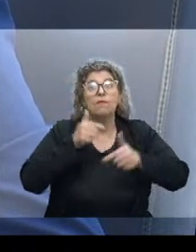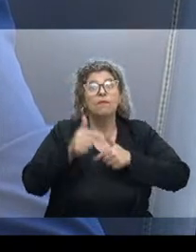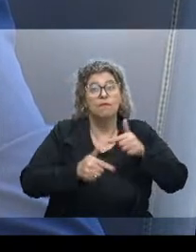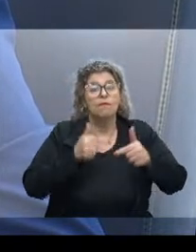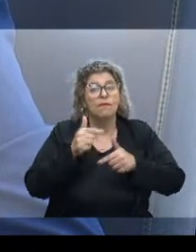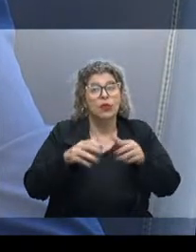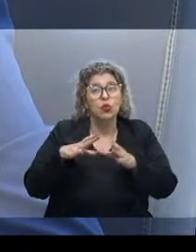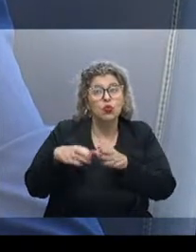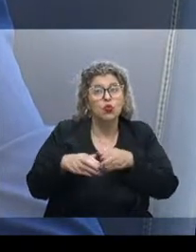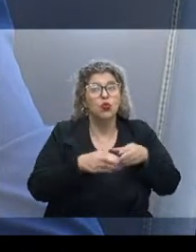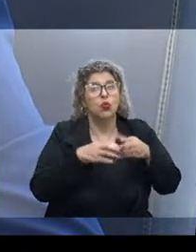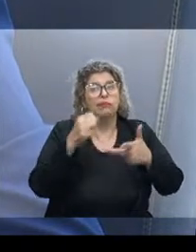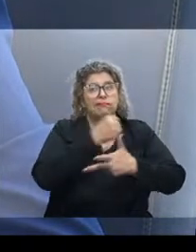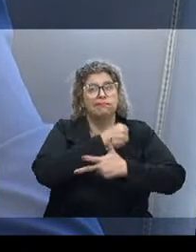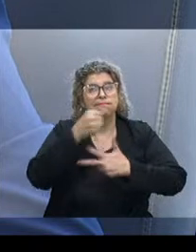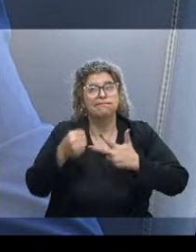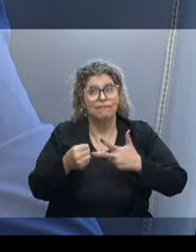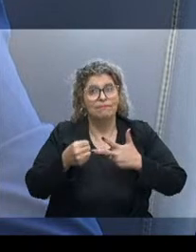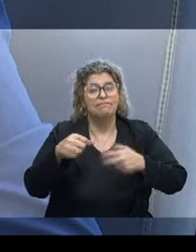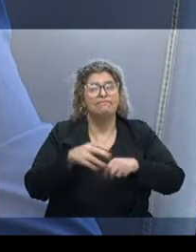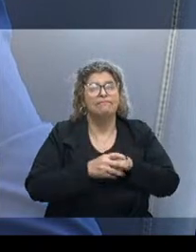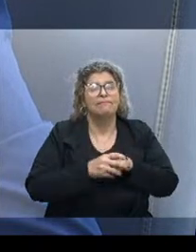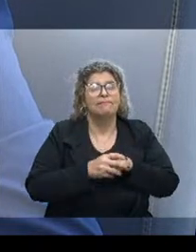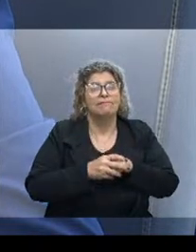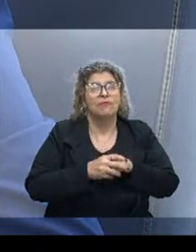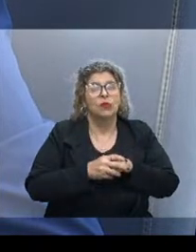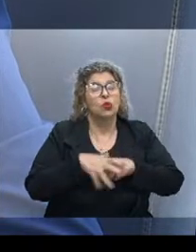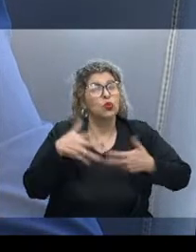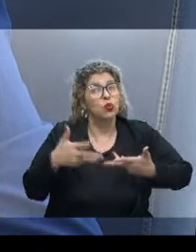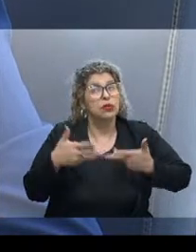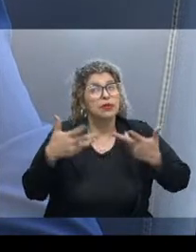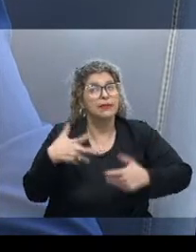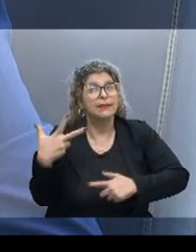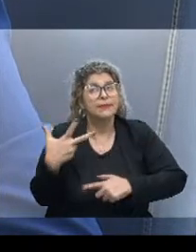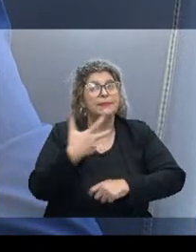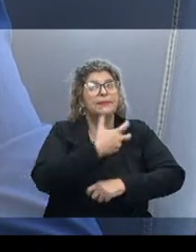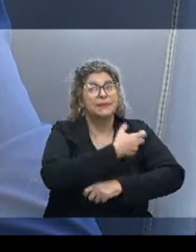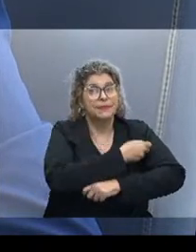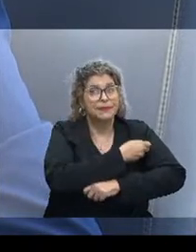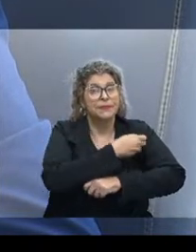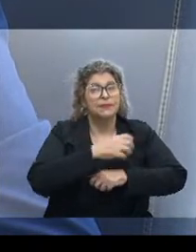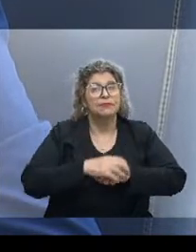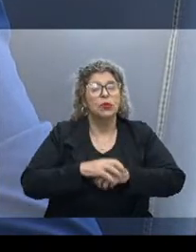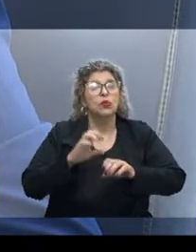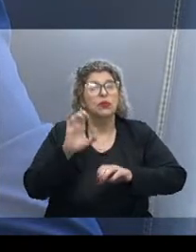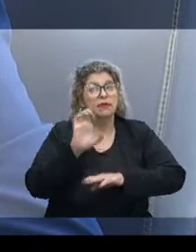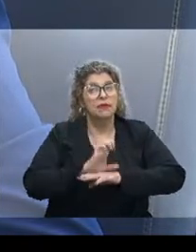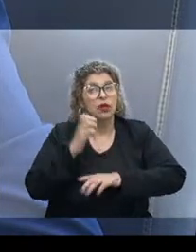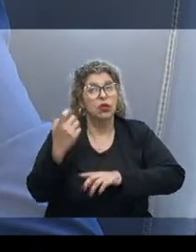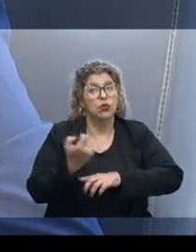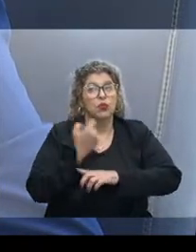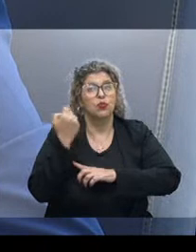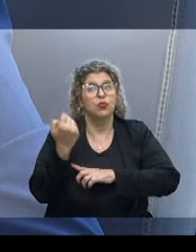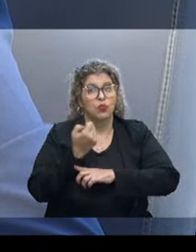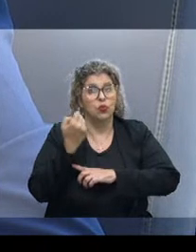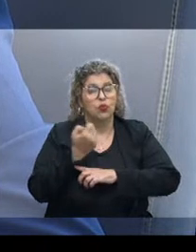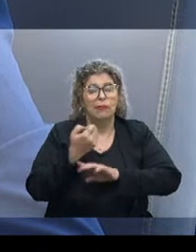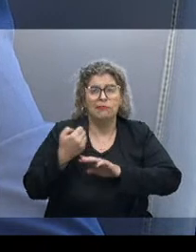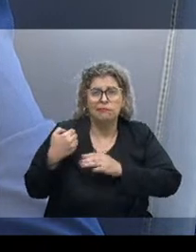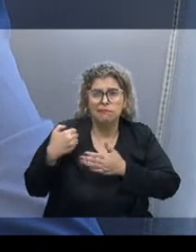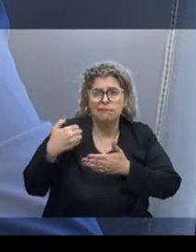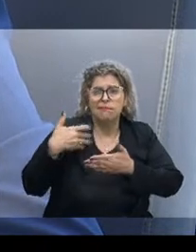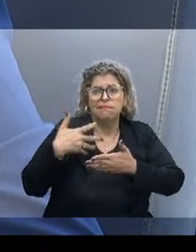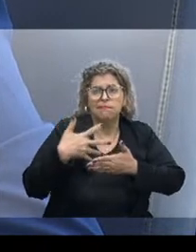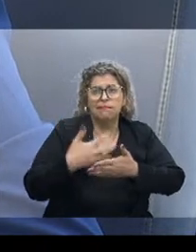em conjunto entre todos os poderes, com a questão do incentivo à vacinação. O Estado do Rio Grande do Sul, ao longo